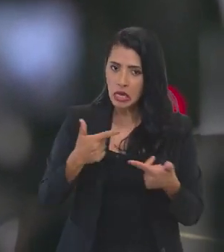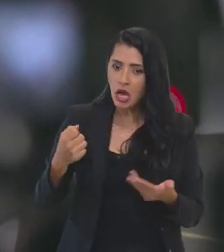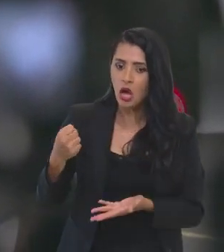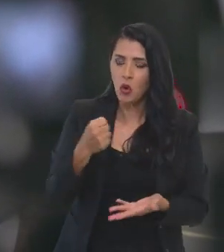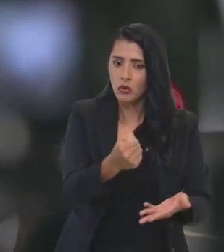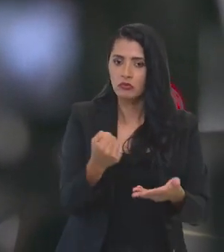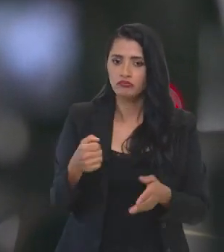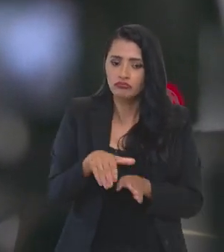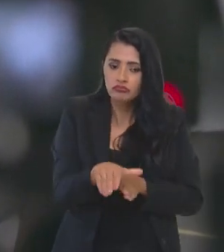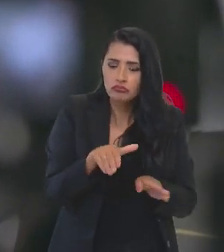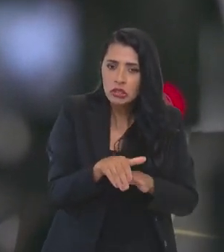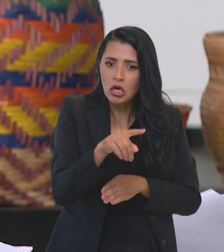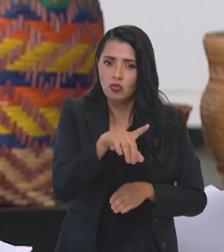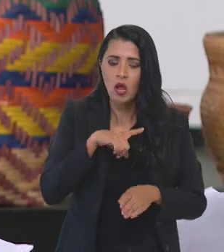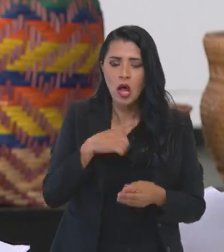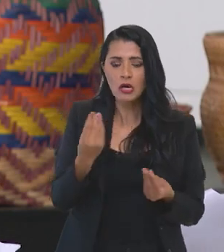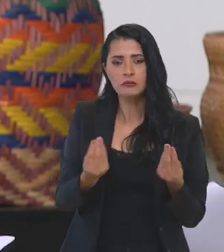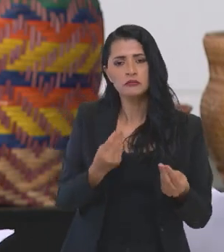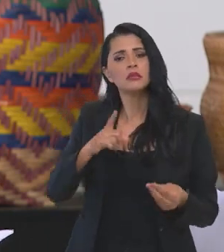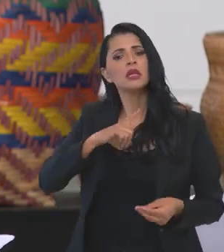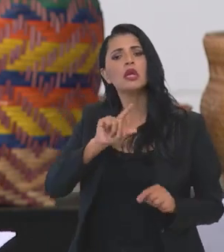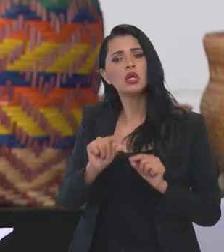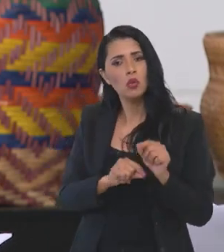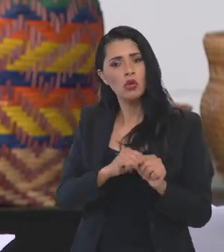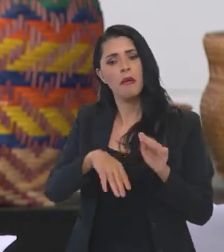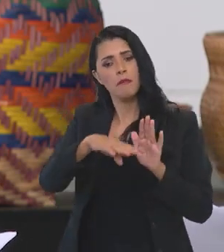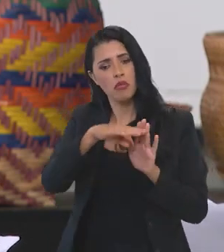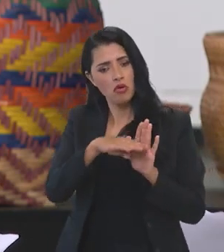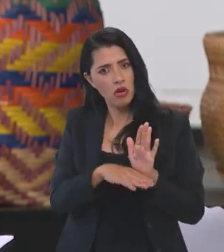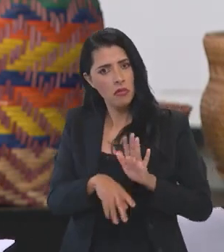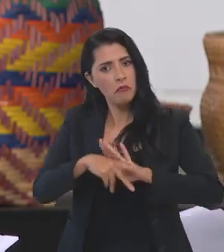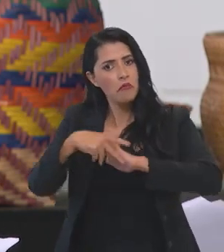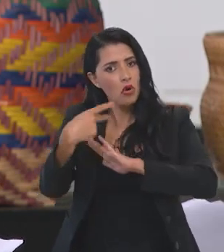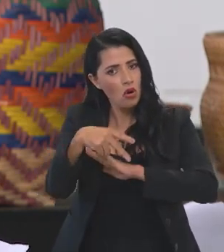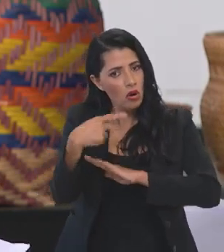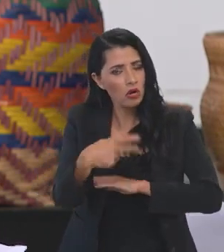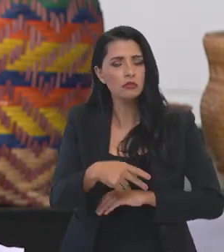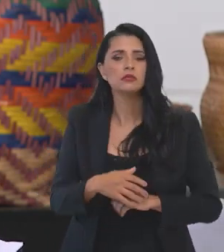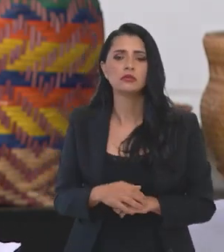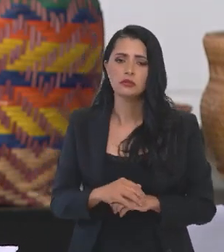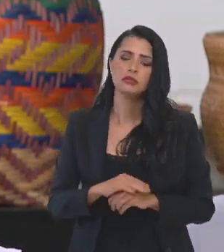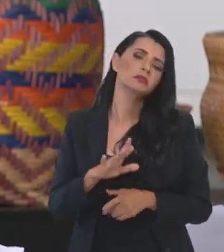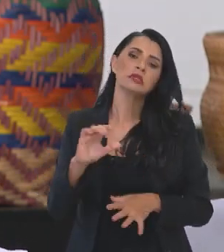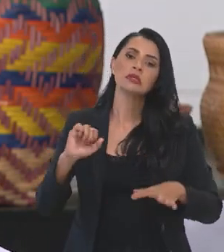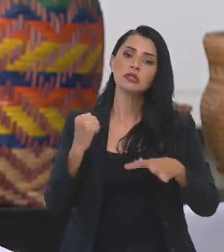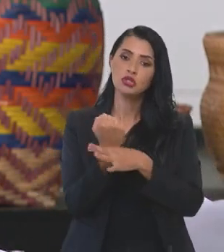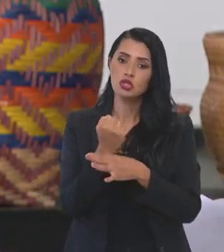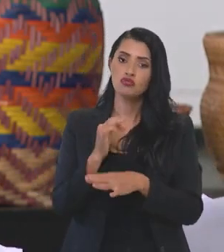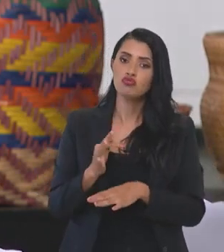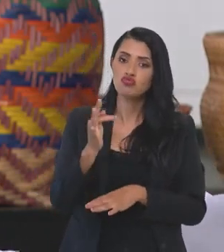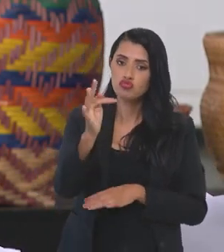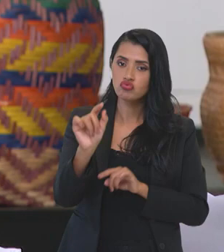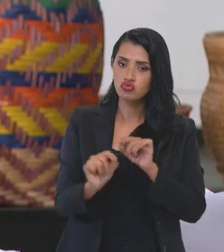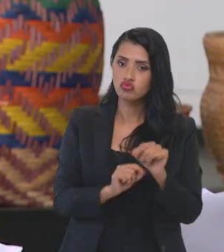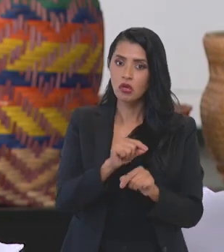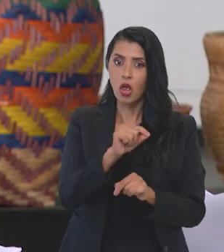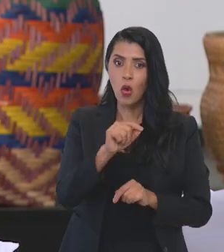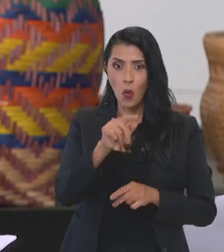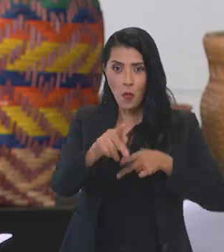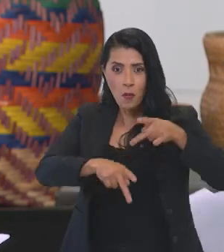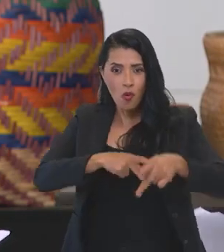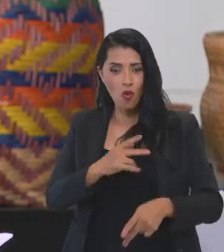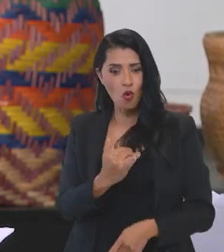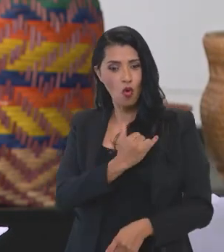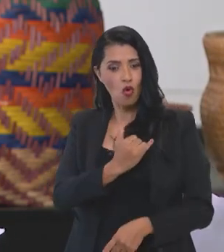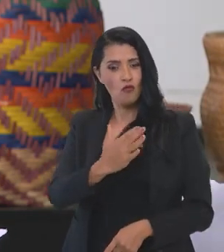orientando a política higienista, para que haja programas específicos para garantir que futuramente o